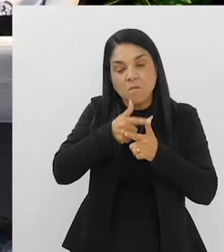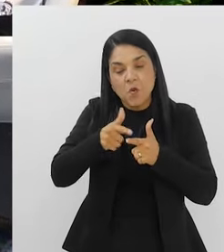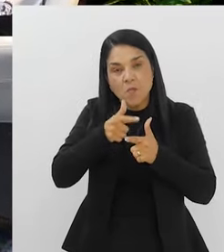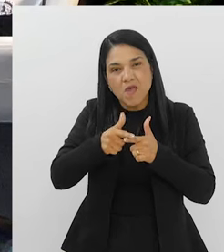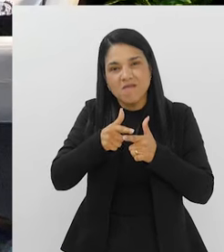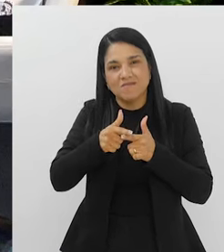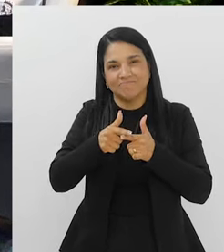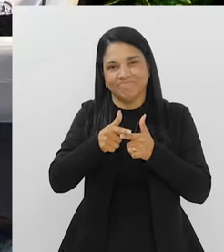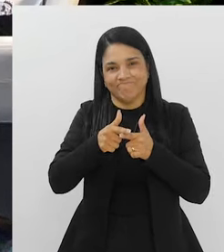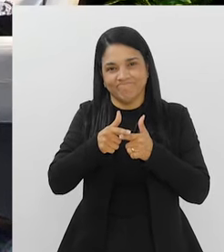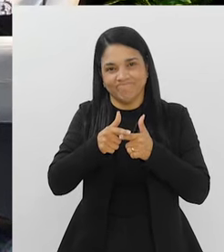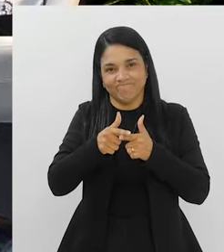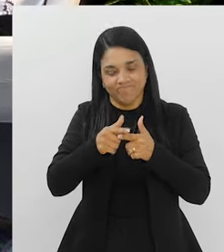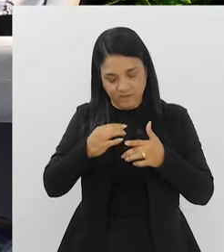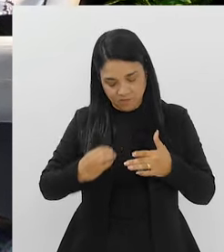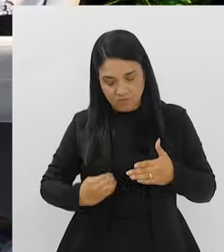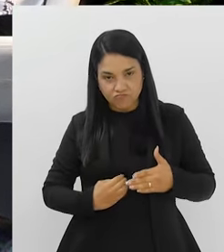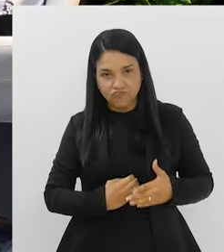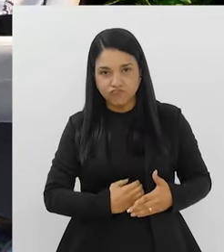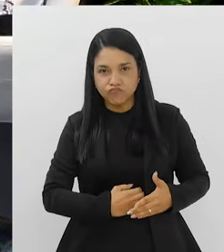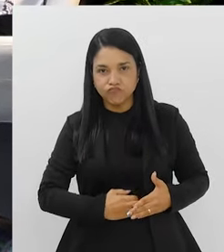no nosso intestino? Tá.